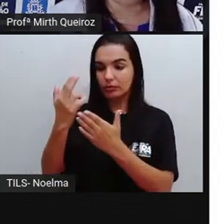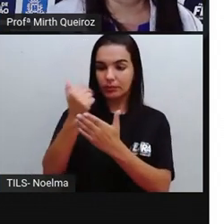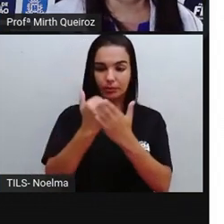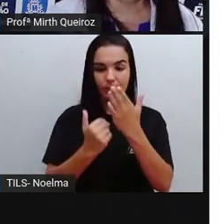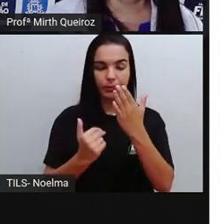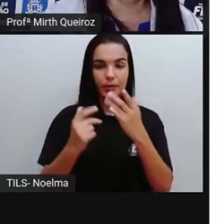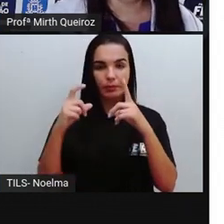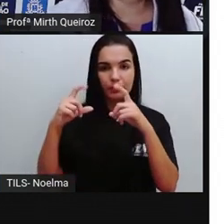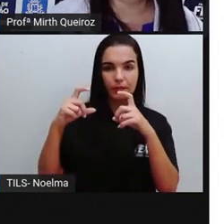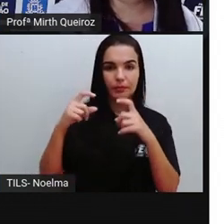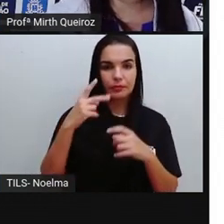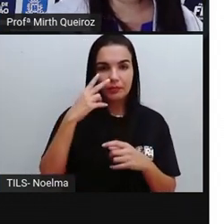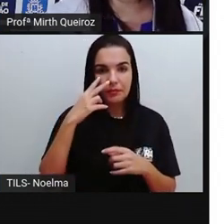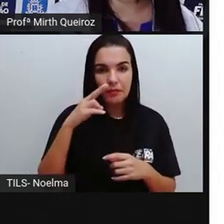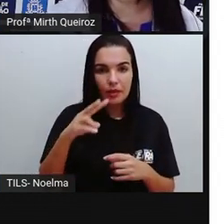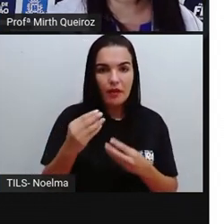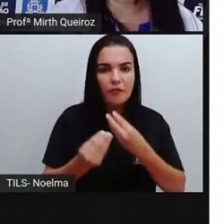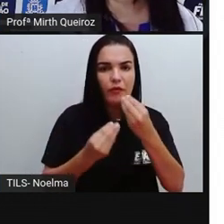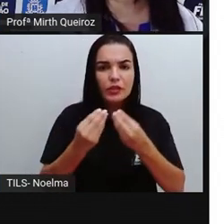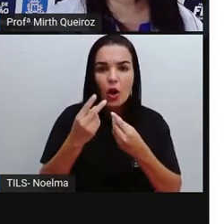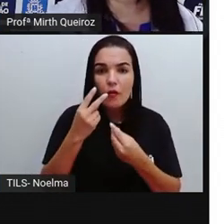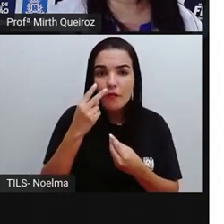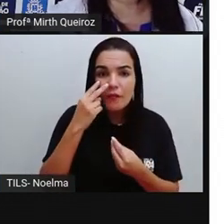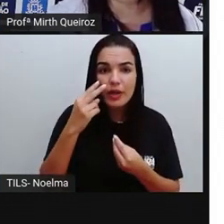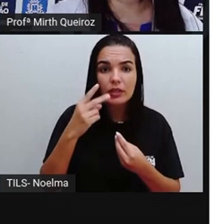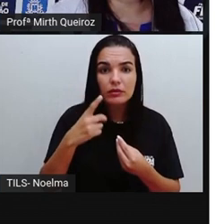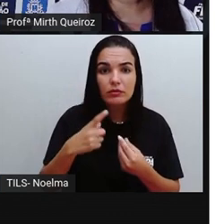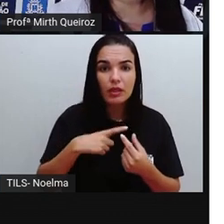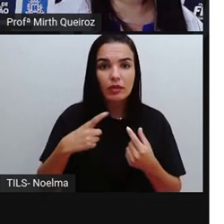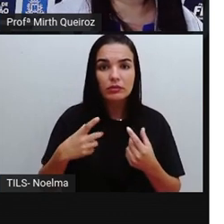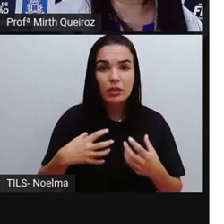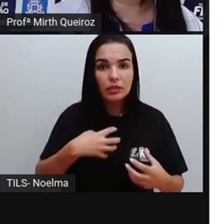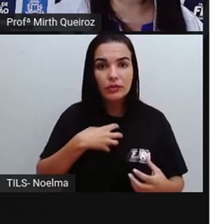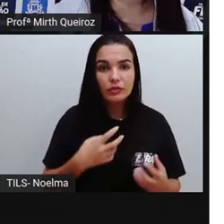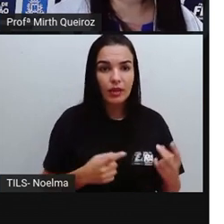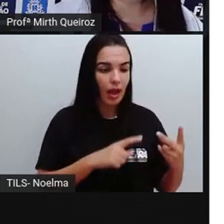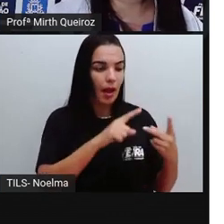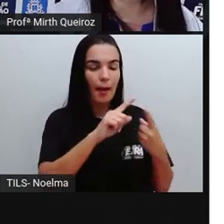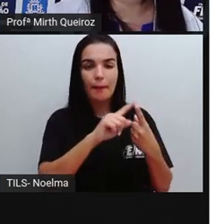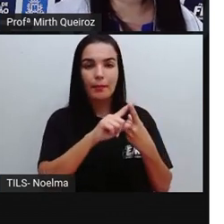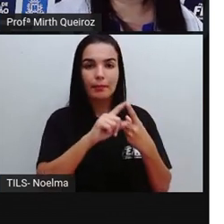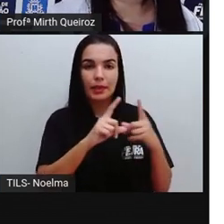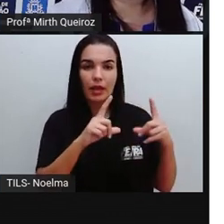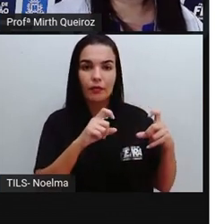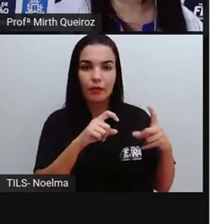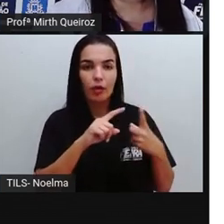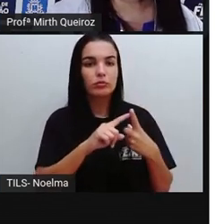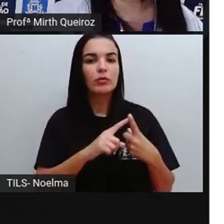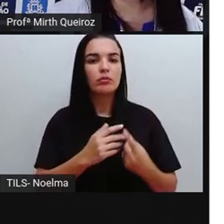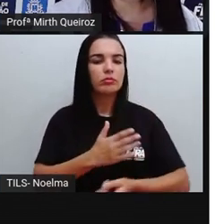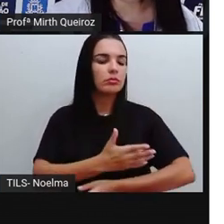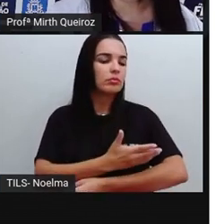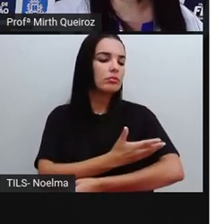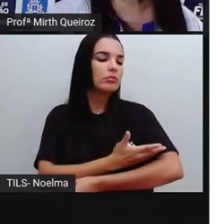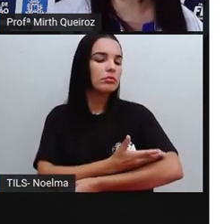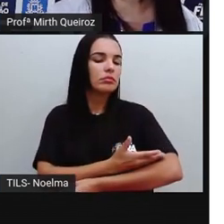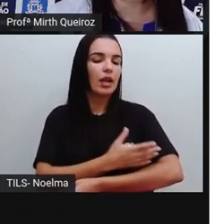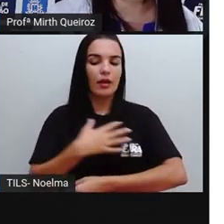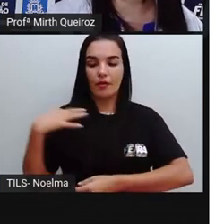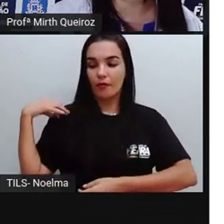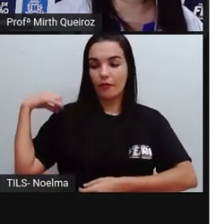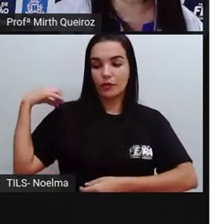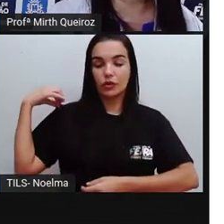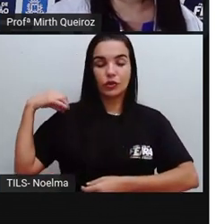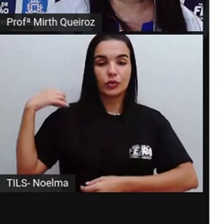Kahle. E veja como isso tudo faz sentido. Nessa primeira obra, né? Do autorretrato aí, com vestido veludo, de